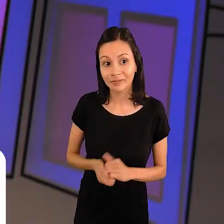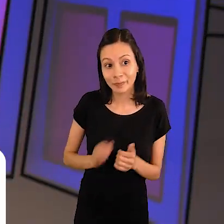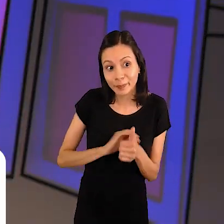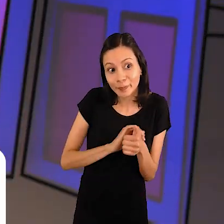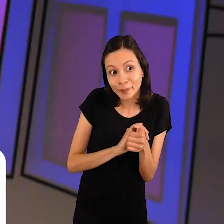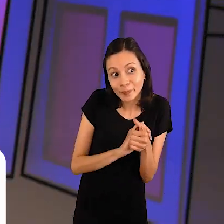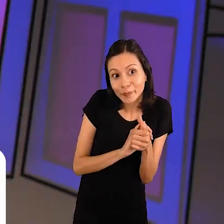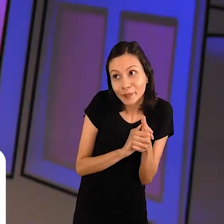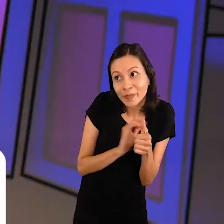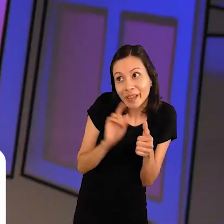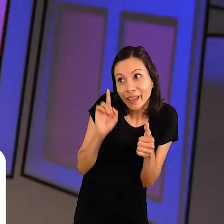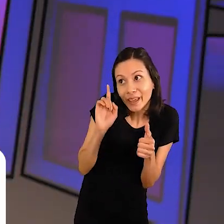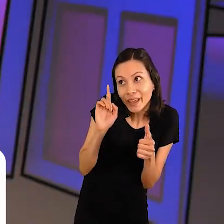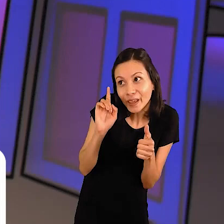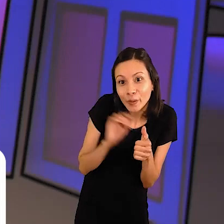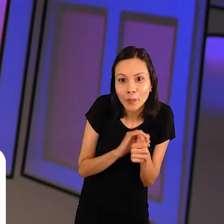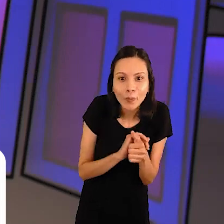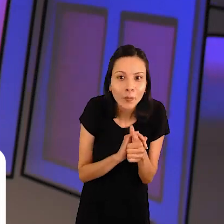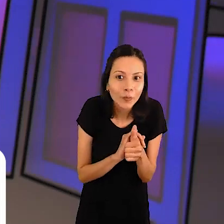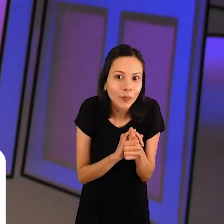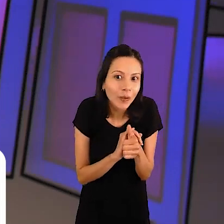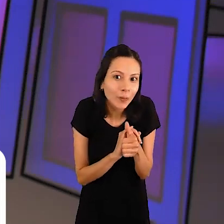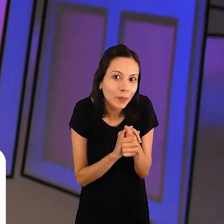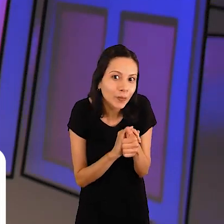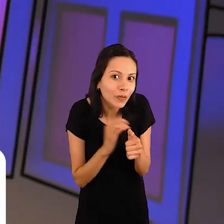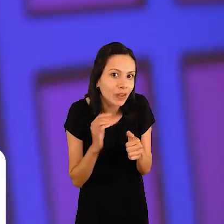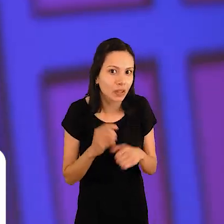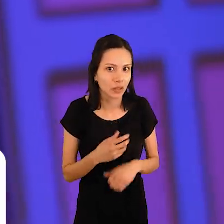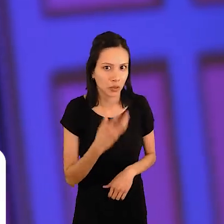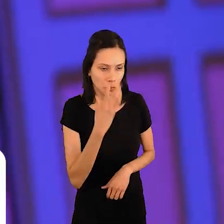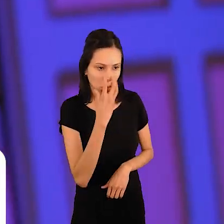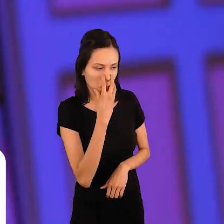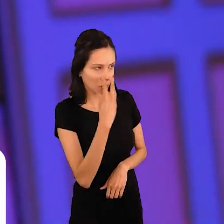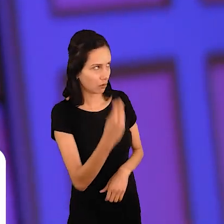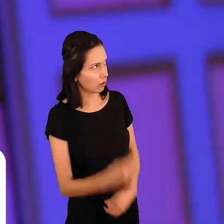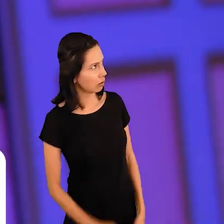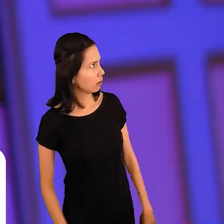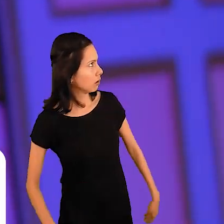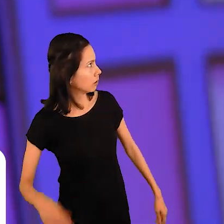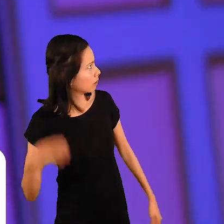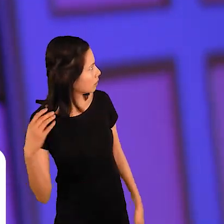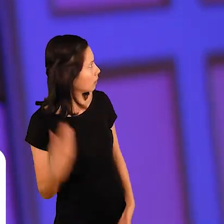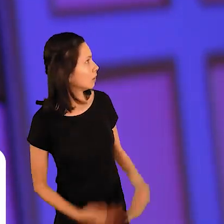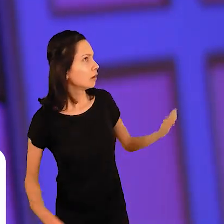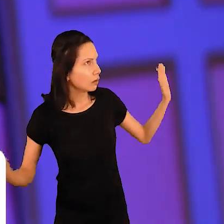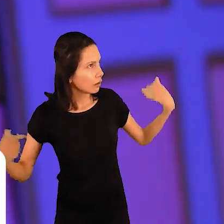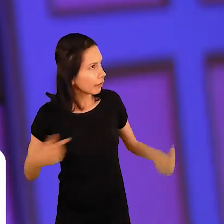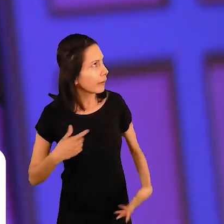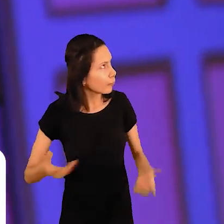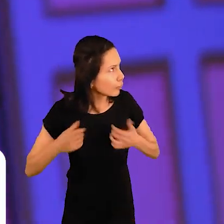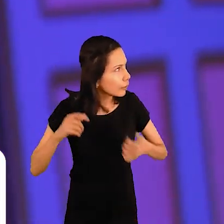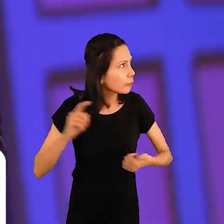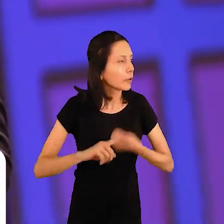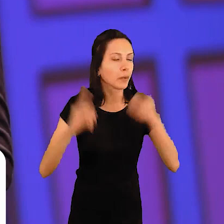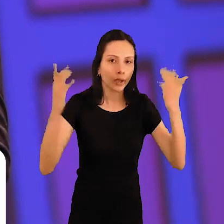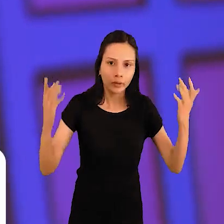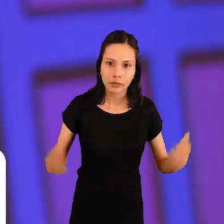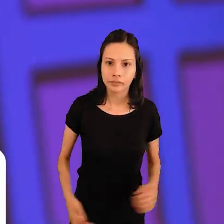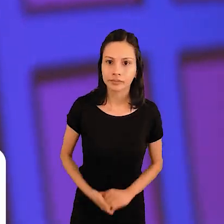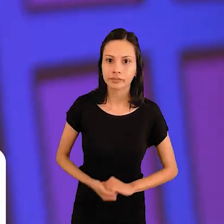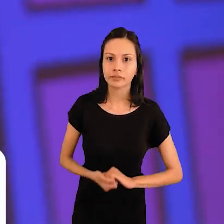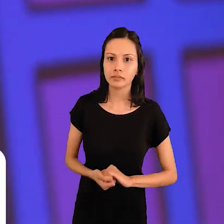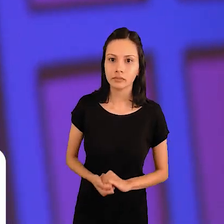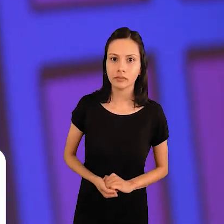majestade. O Jabuti se apressou e o Chacal, ainda bem, ele não queria ser o primeiro mesmo. Ele então, lentamente